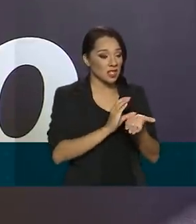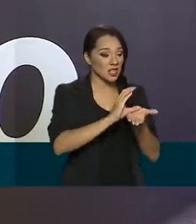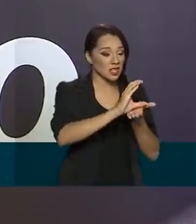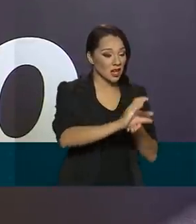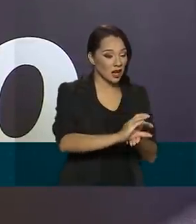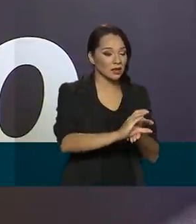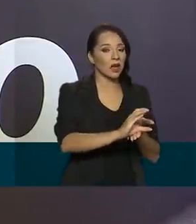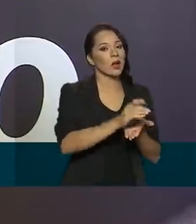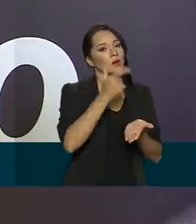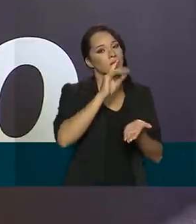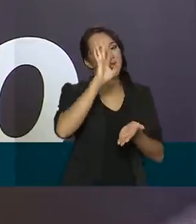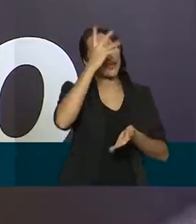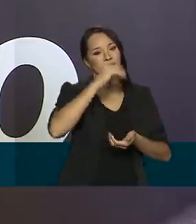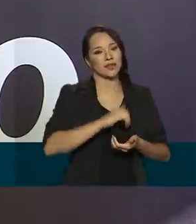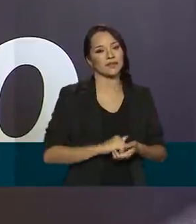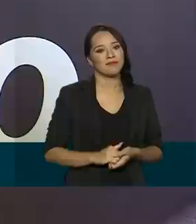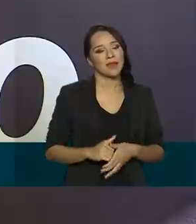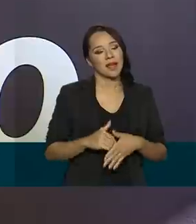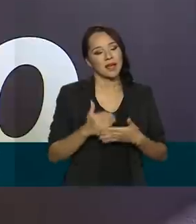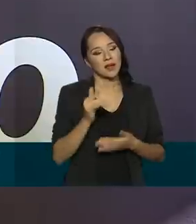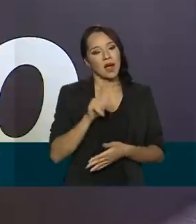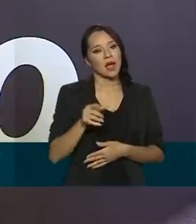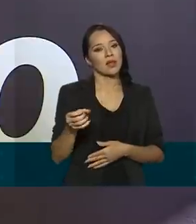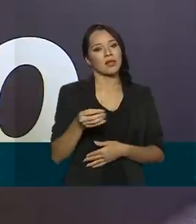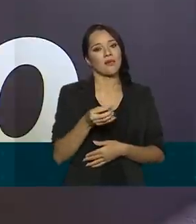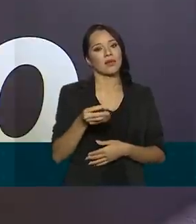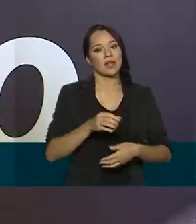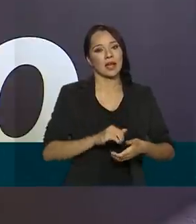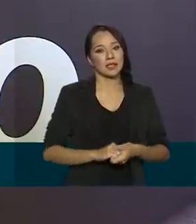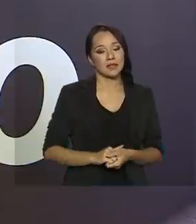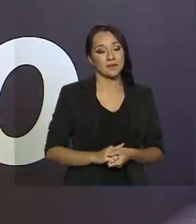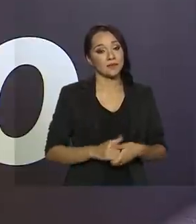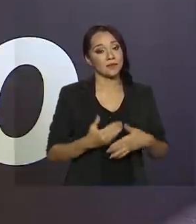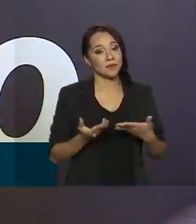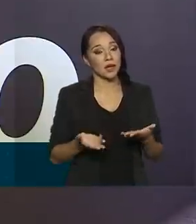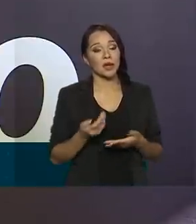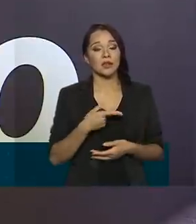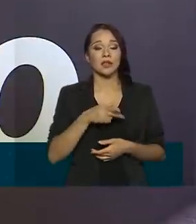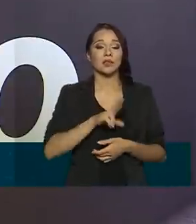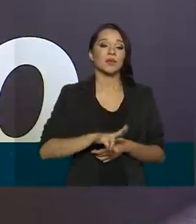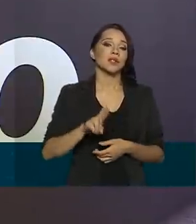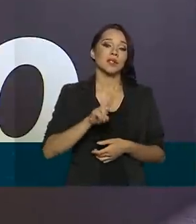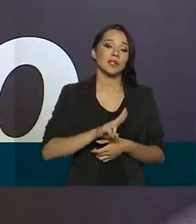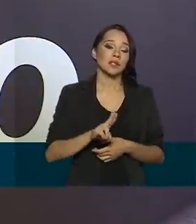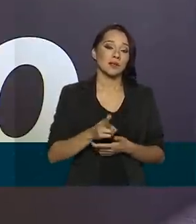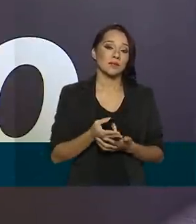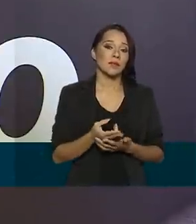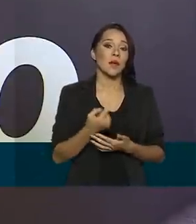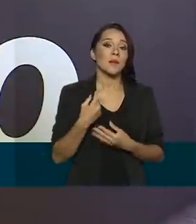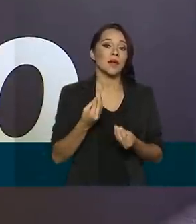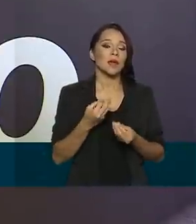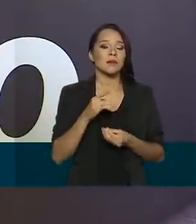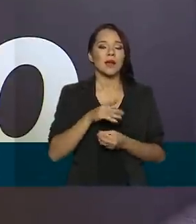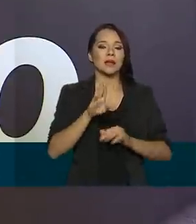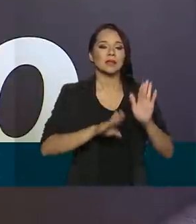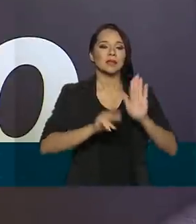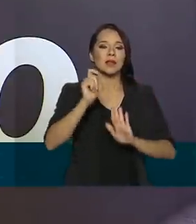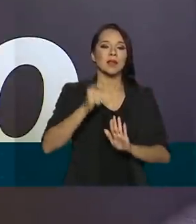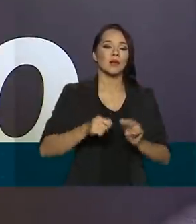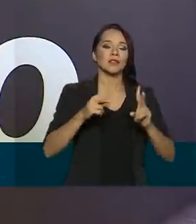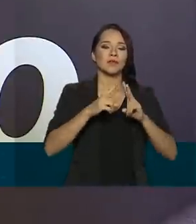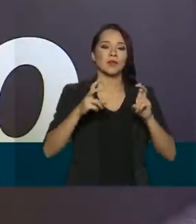nós conseguimos resolver. Então, é uma novidade exatamente que nós utilizamos para esses leilões